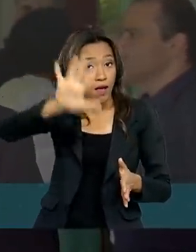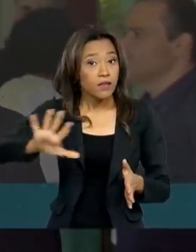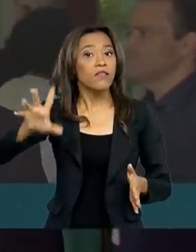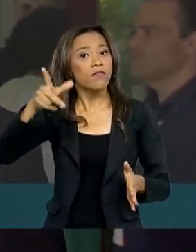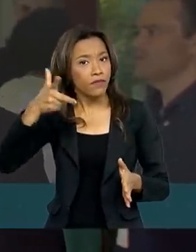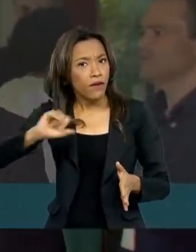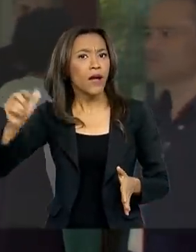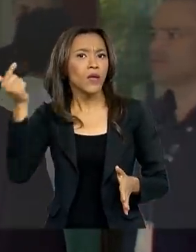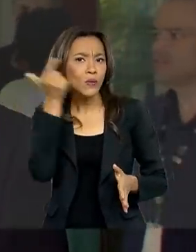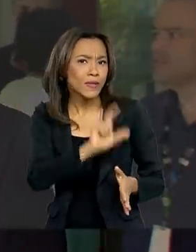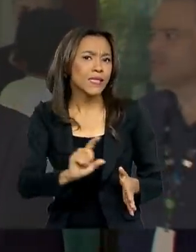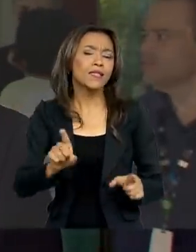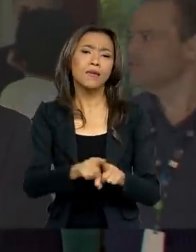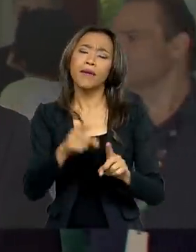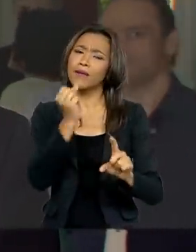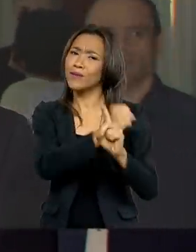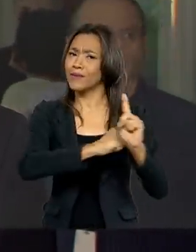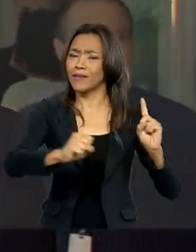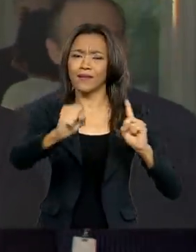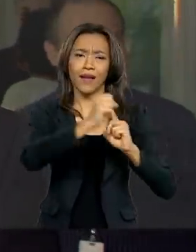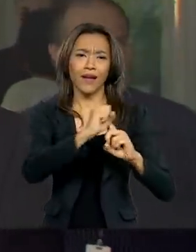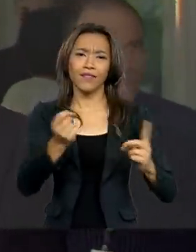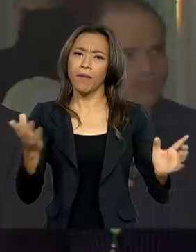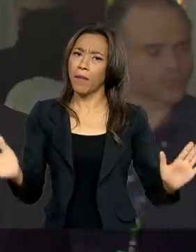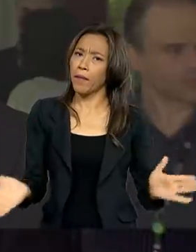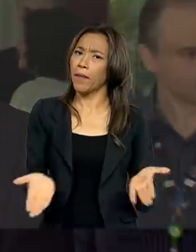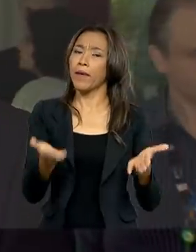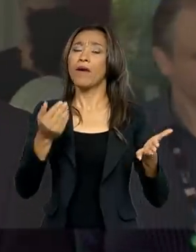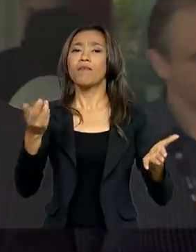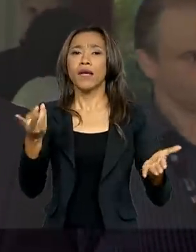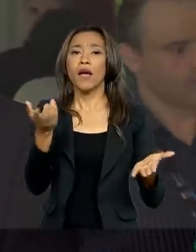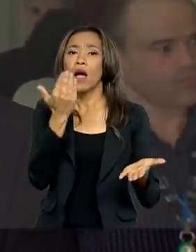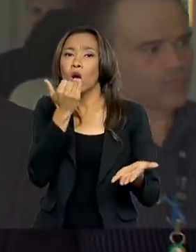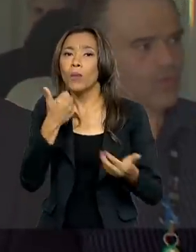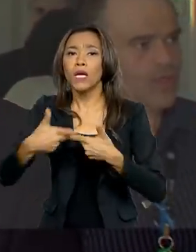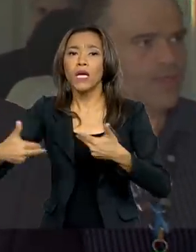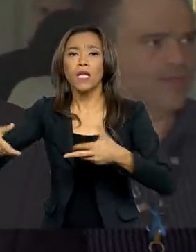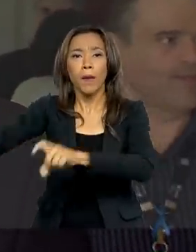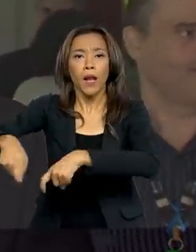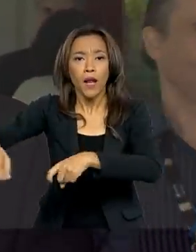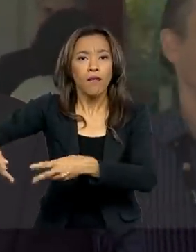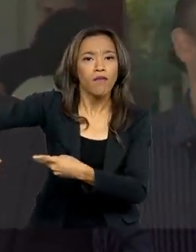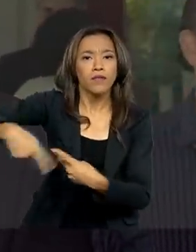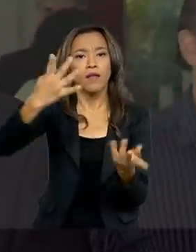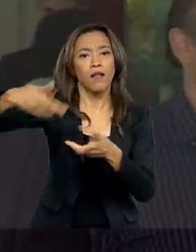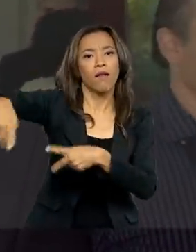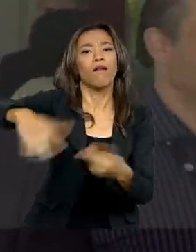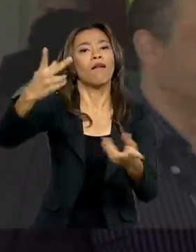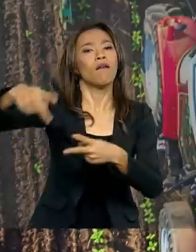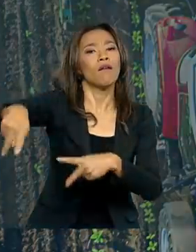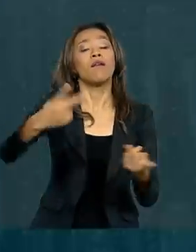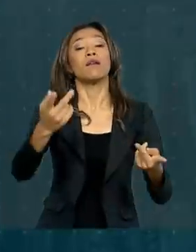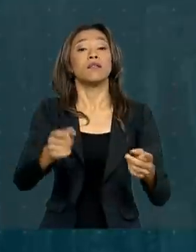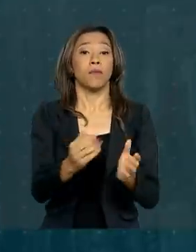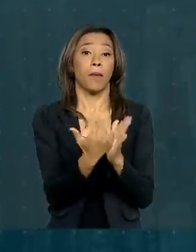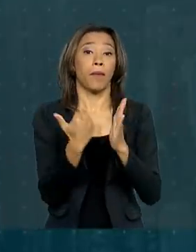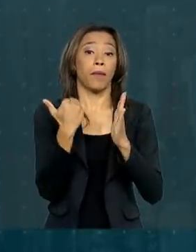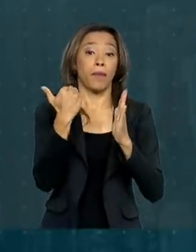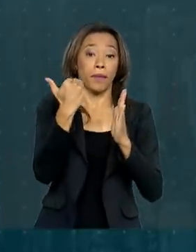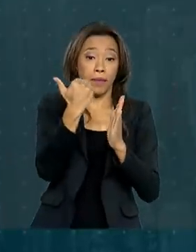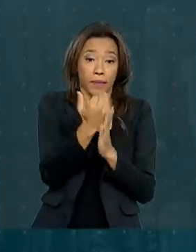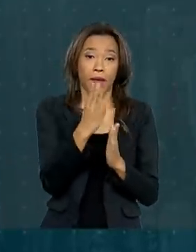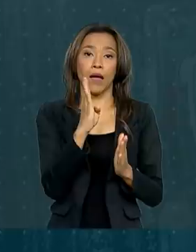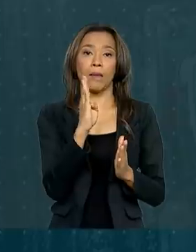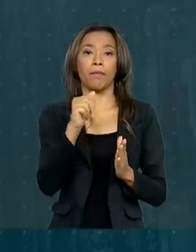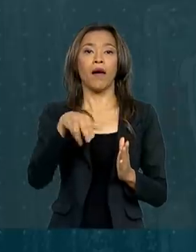e também a sociedade como um todo porque esse alimento vai para a mesa do brasileiro, nós aumentamos a balança comercial. São cerca de